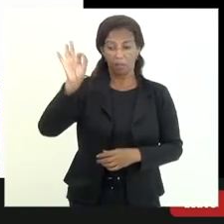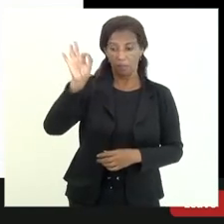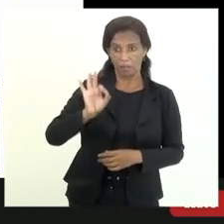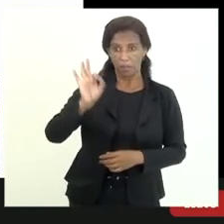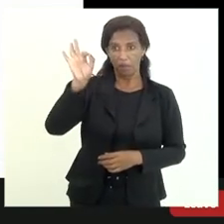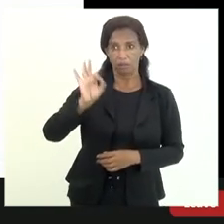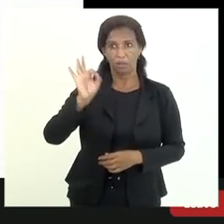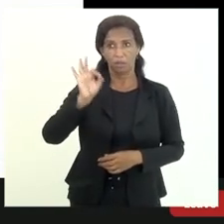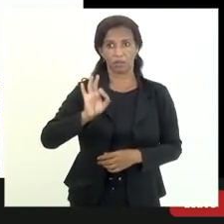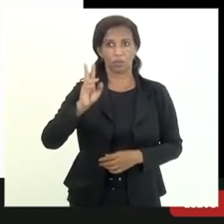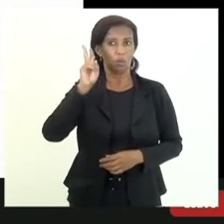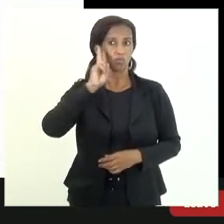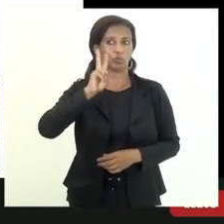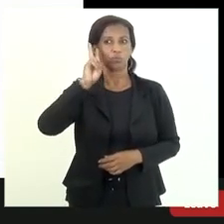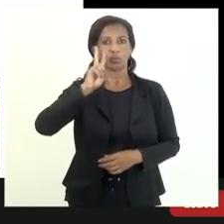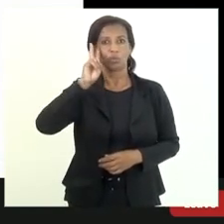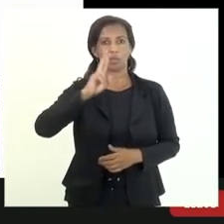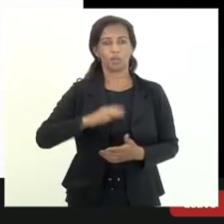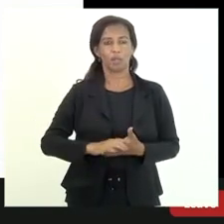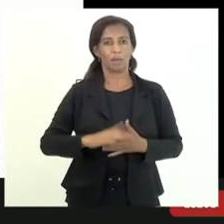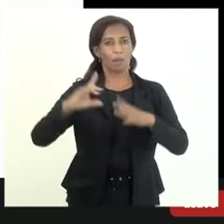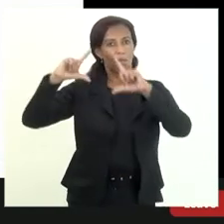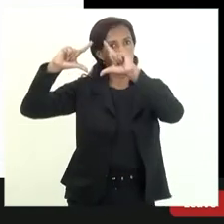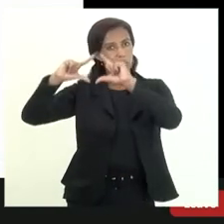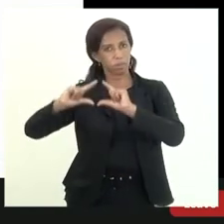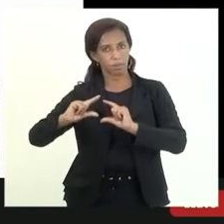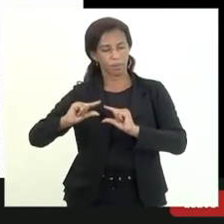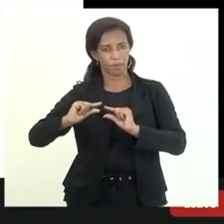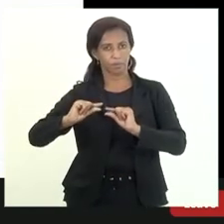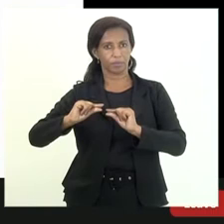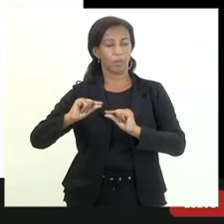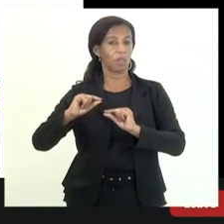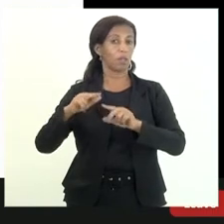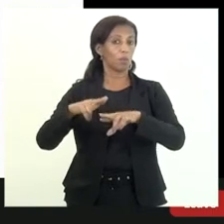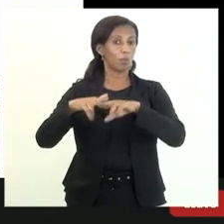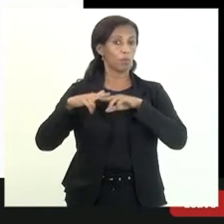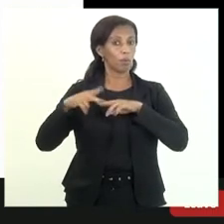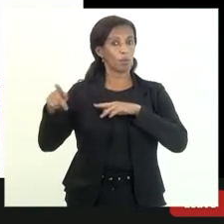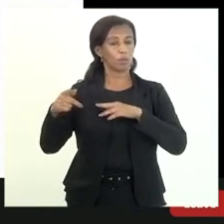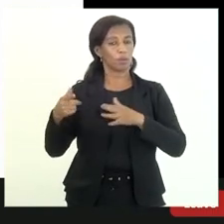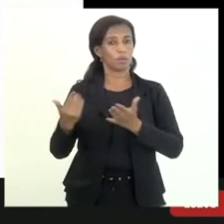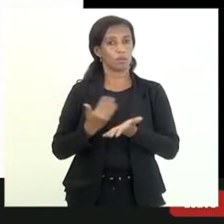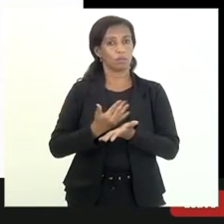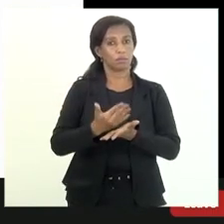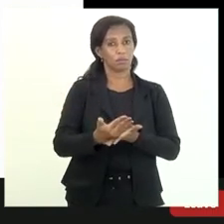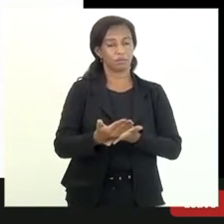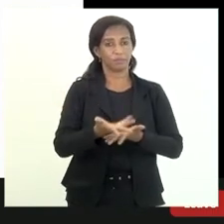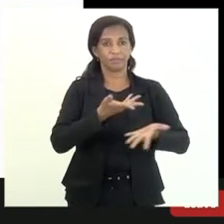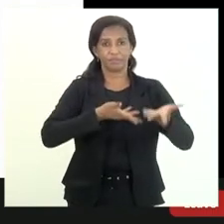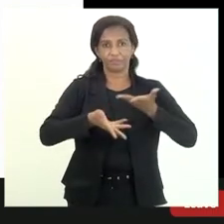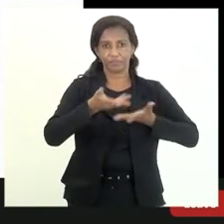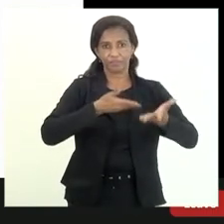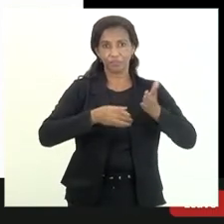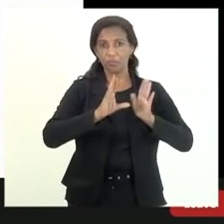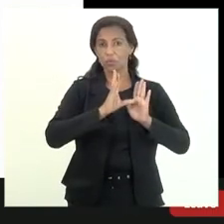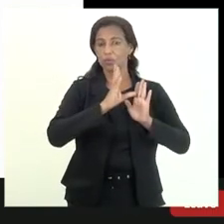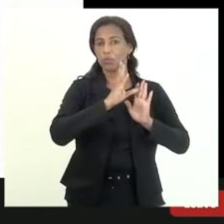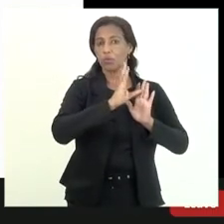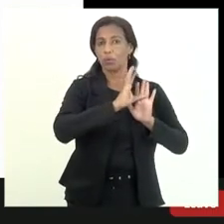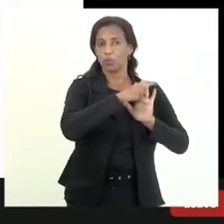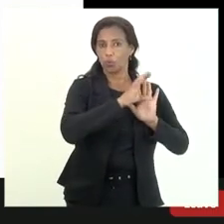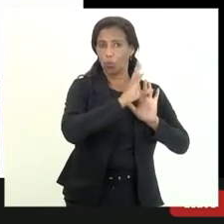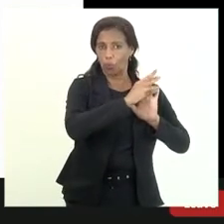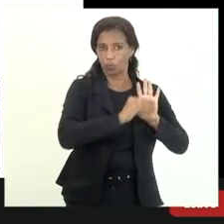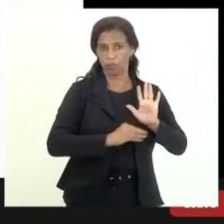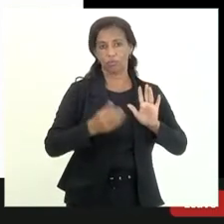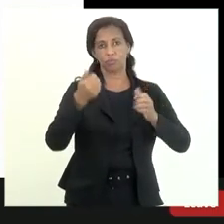sempre historicamente muito baixo então por conta do princípio da prudência de todos esses conceitos aí